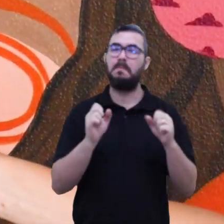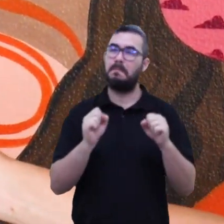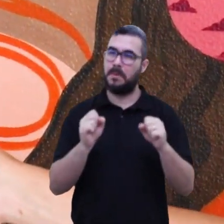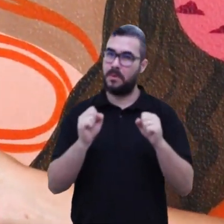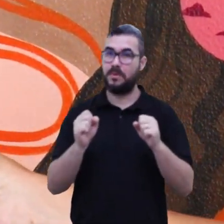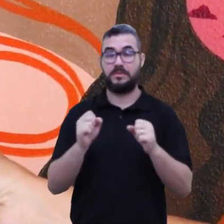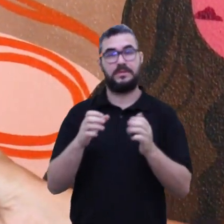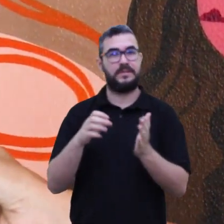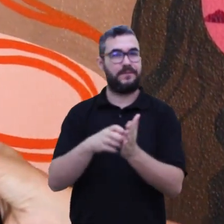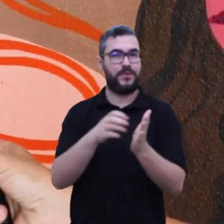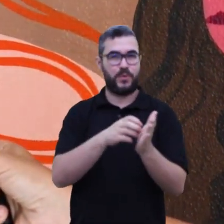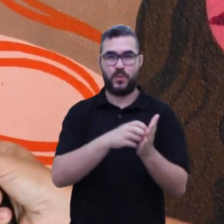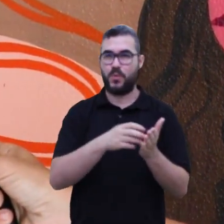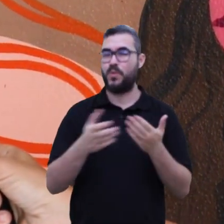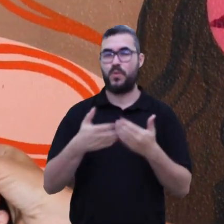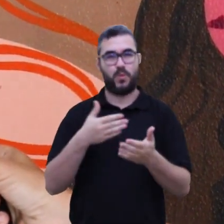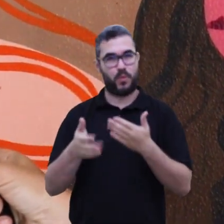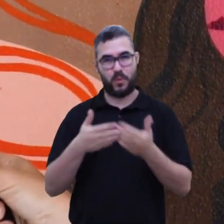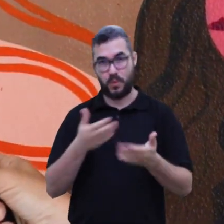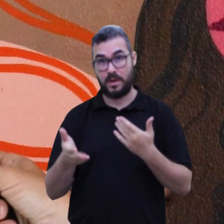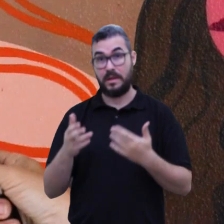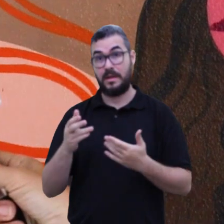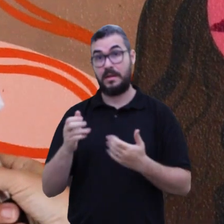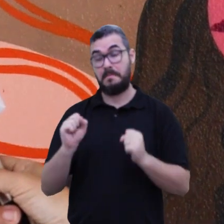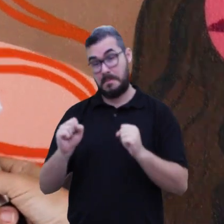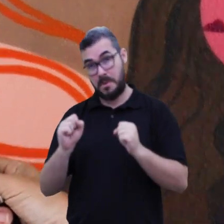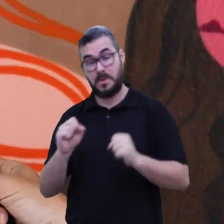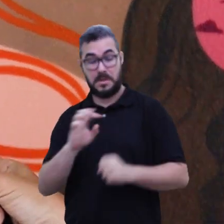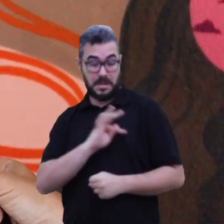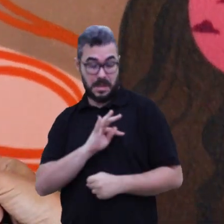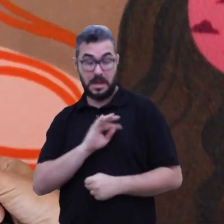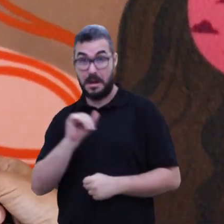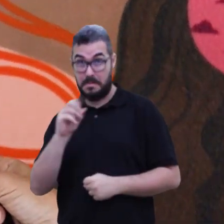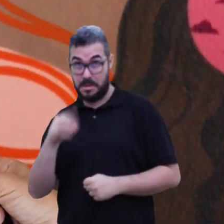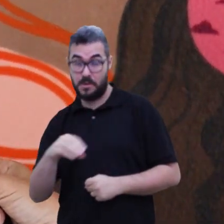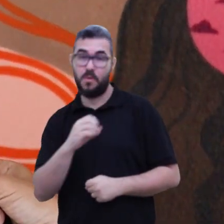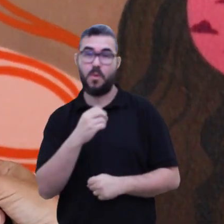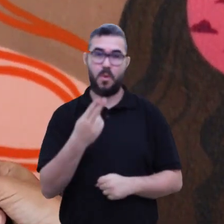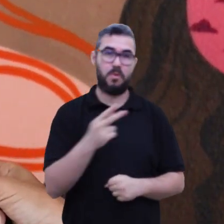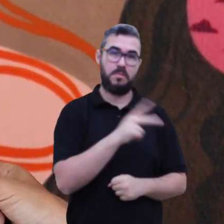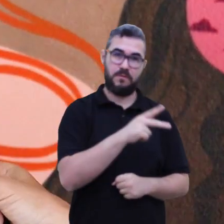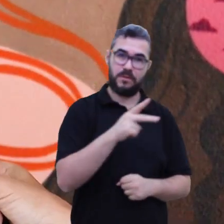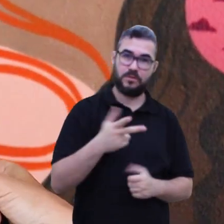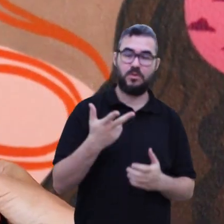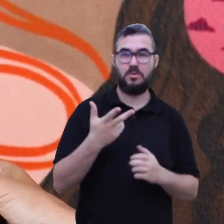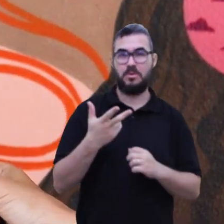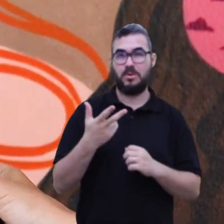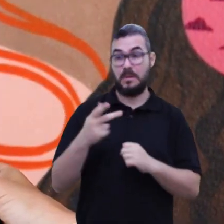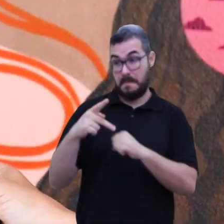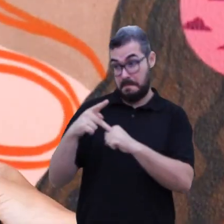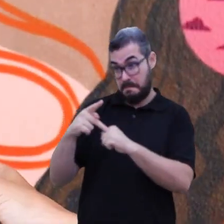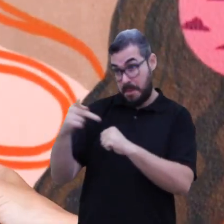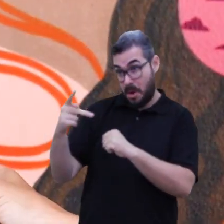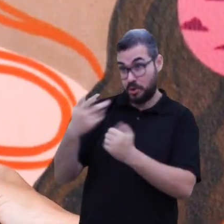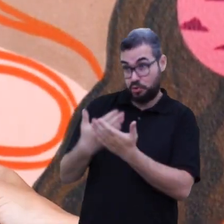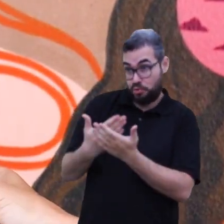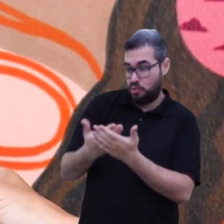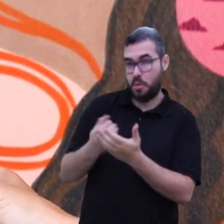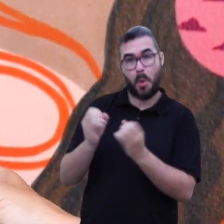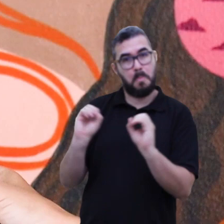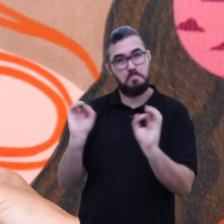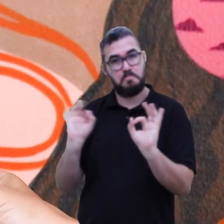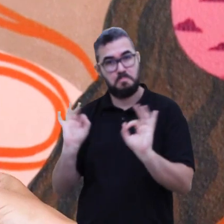todos os nossos servidores podem participar, sejam eles docentes ou técnico-administrativos que estejam cursando ou não pós